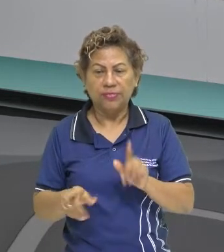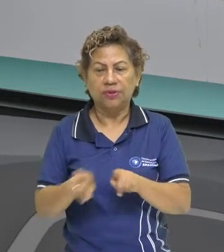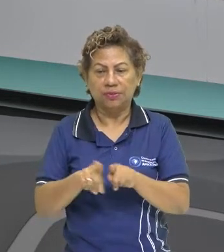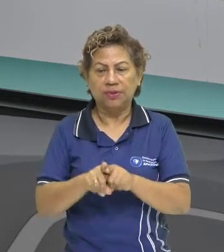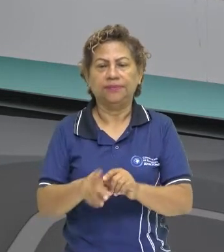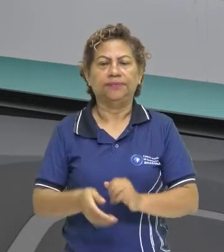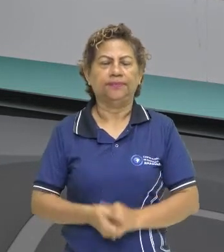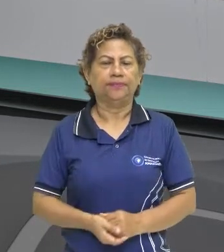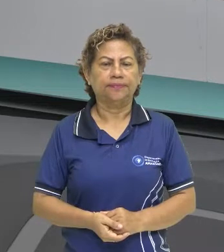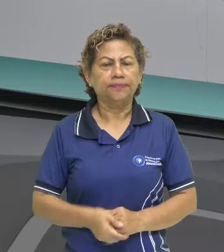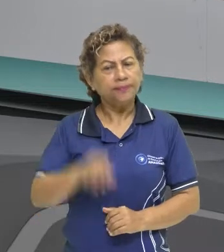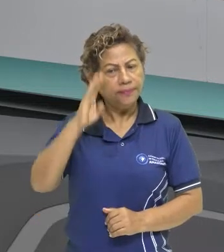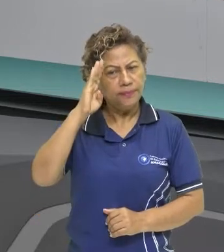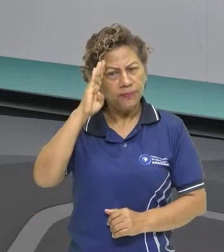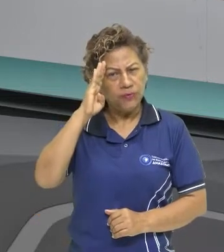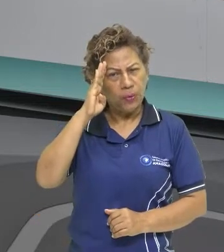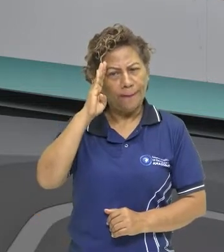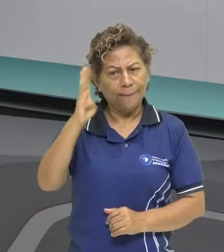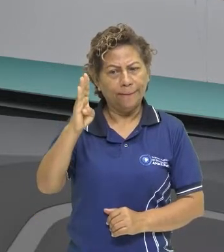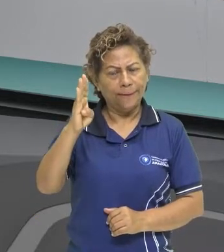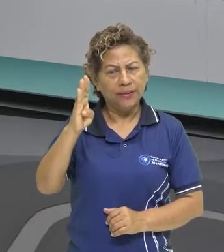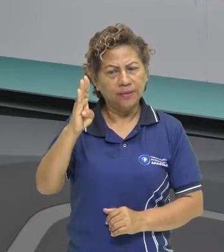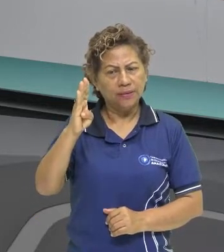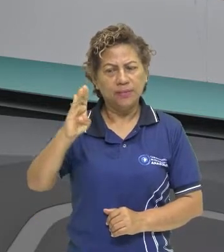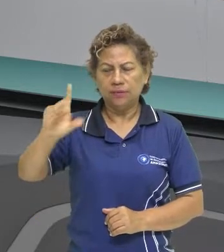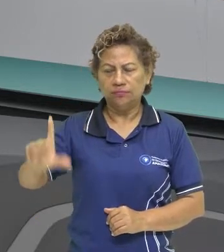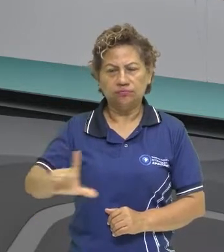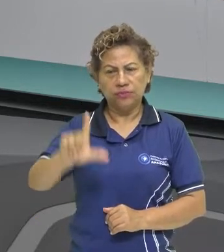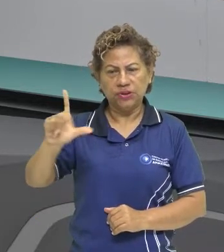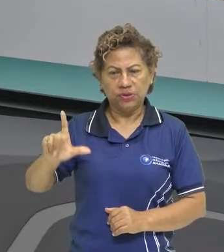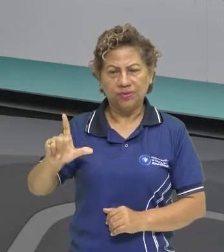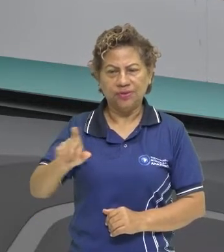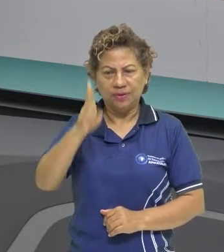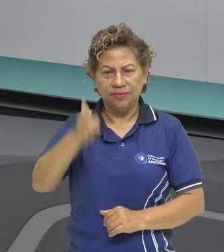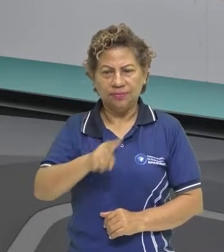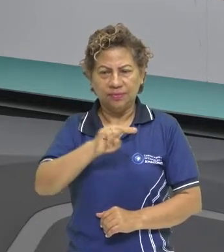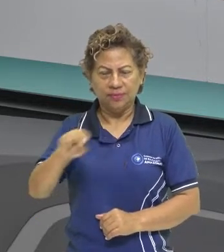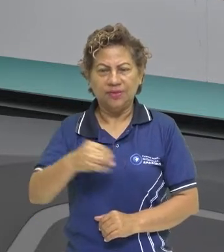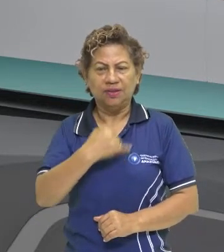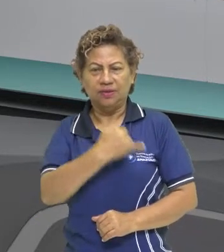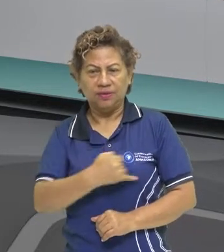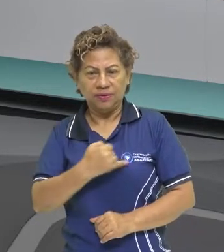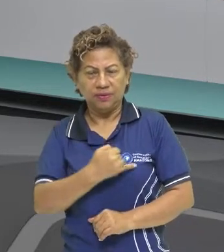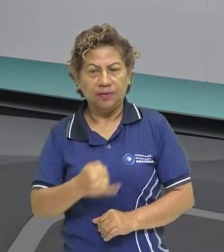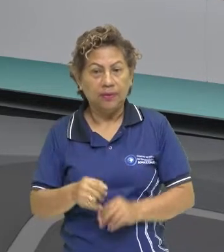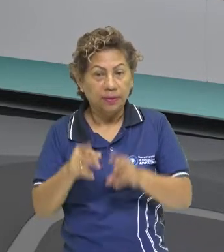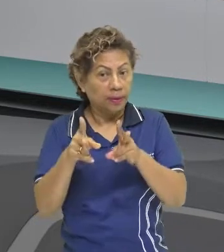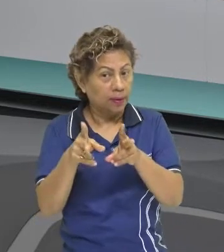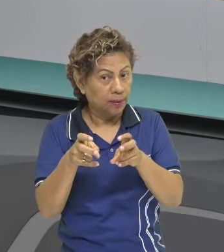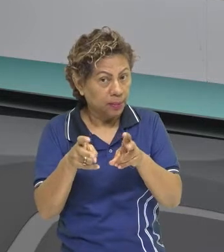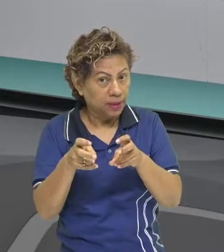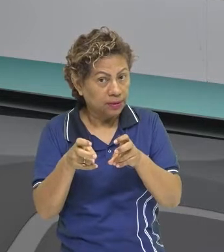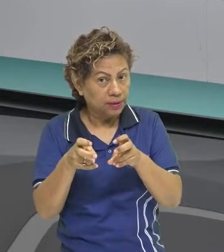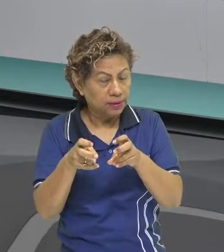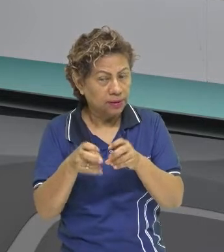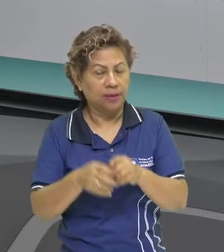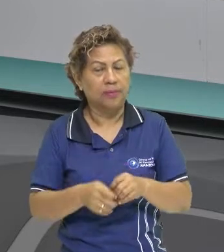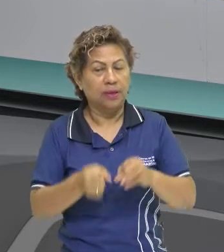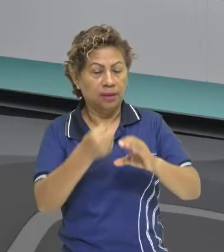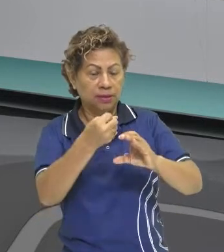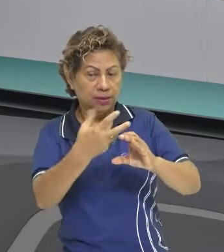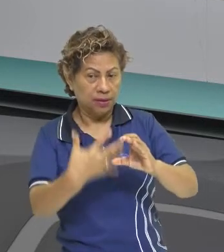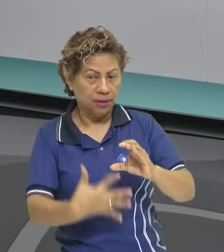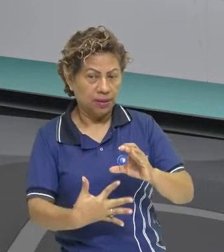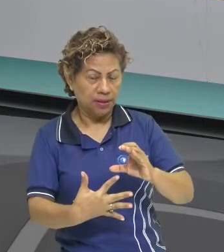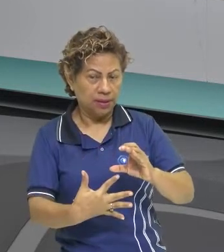principal autor dessa literatura jesuítica foi o, veja aí as características